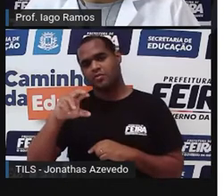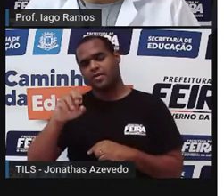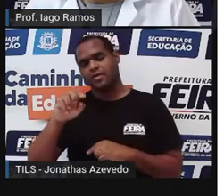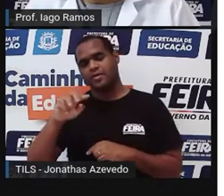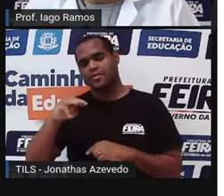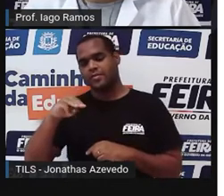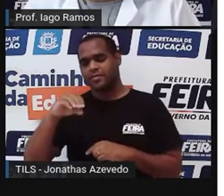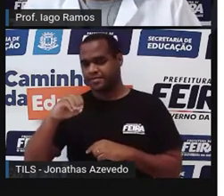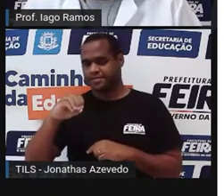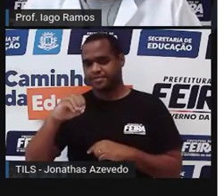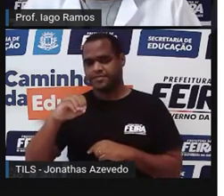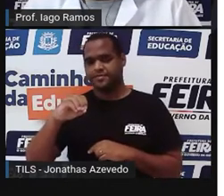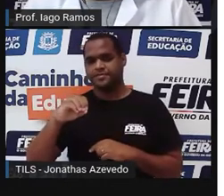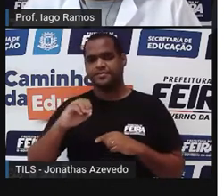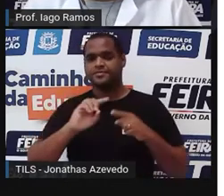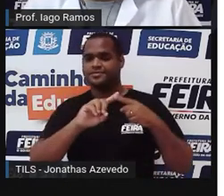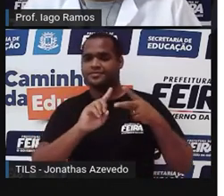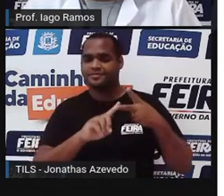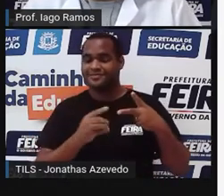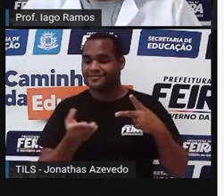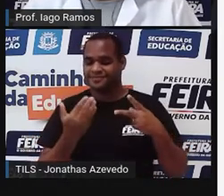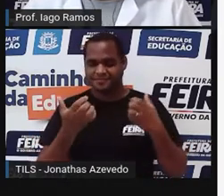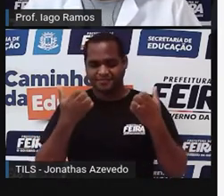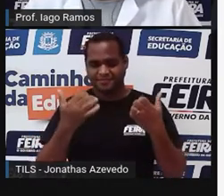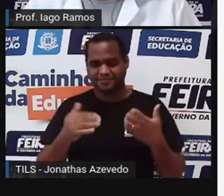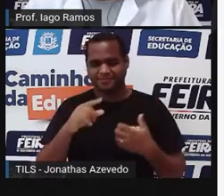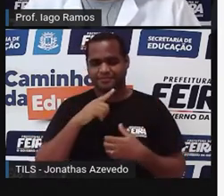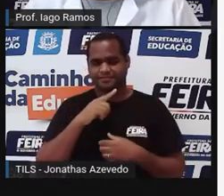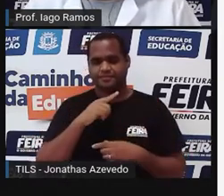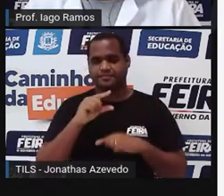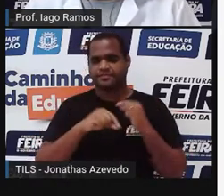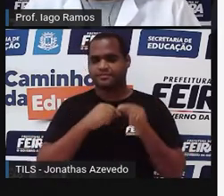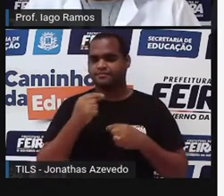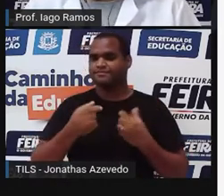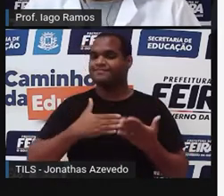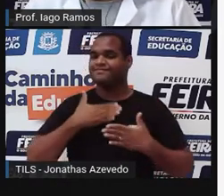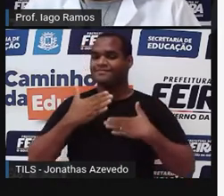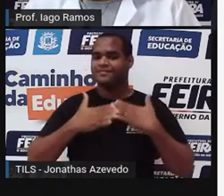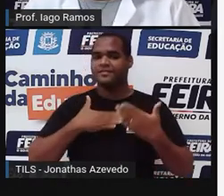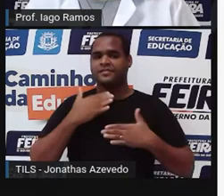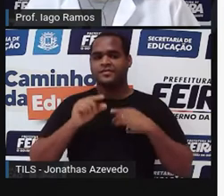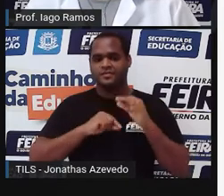paralelogramo. Vamos fazer aqui um suspensezinho.